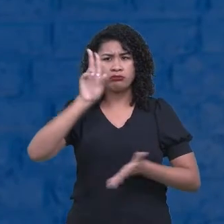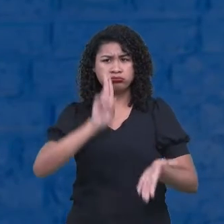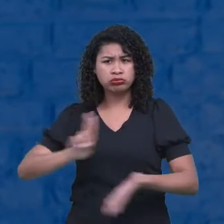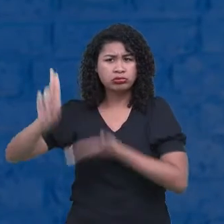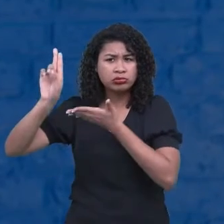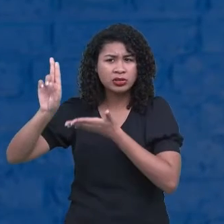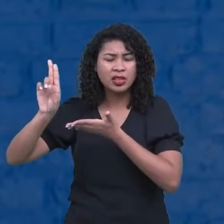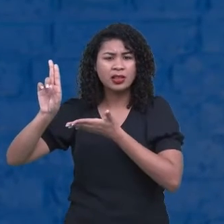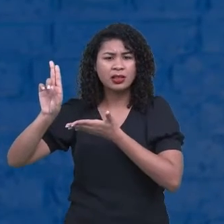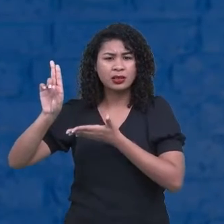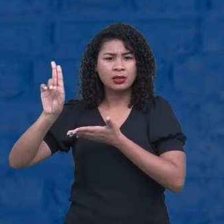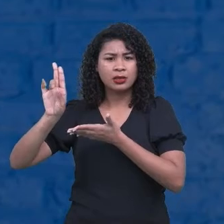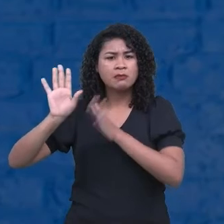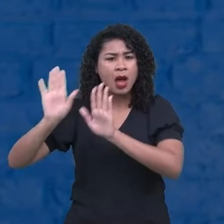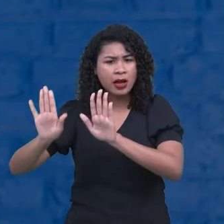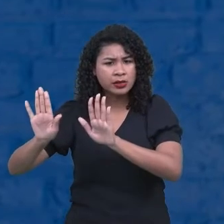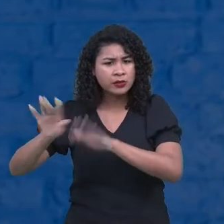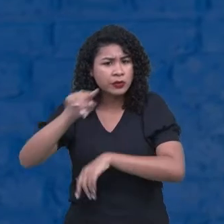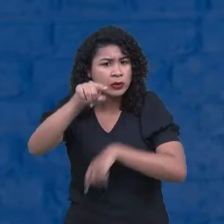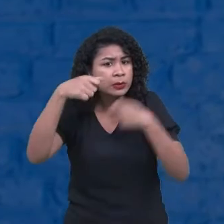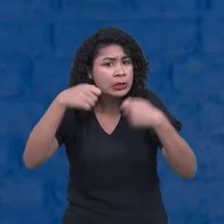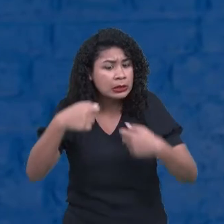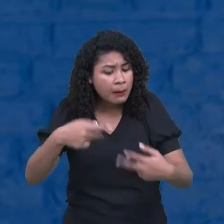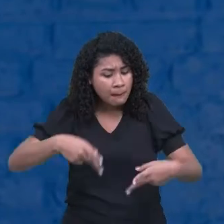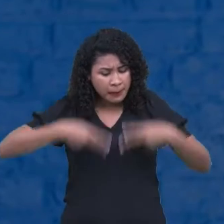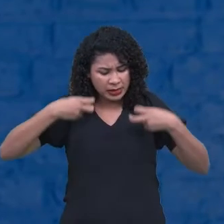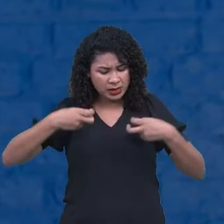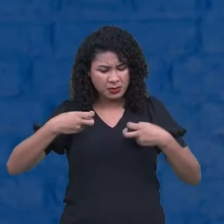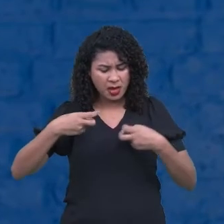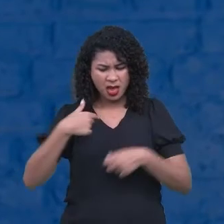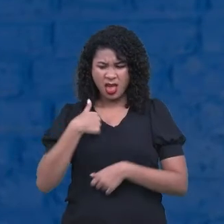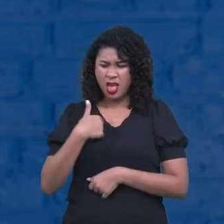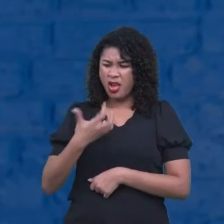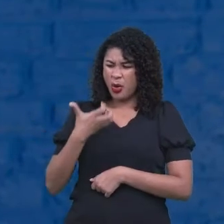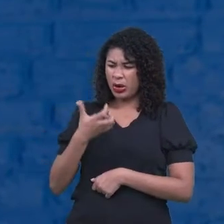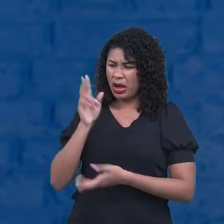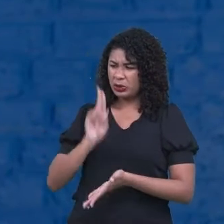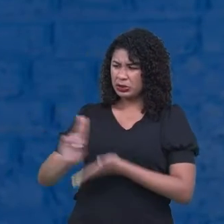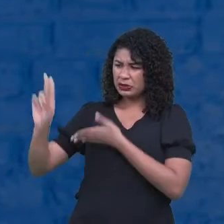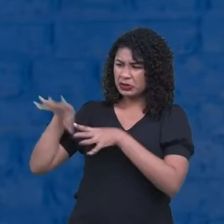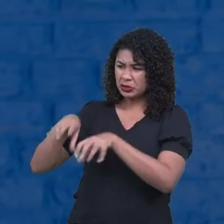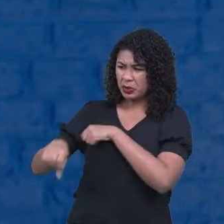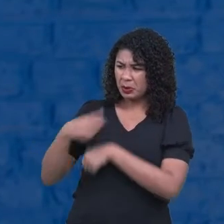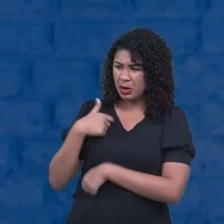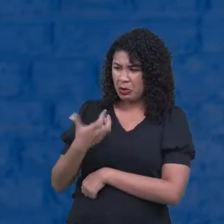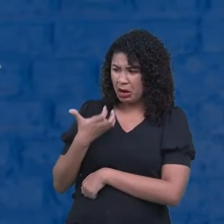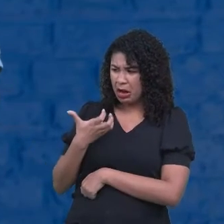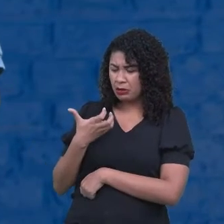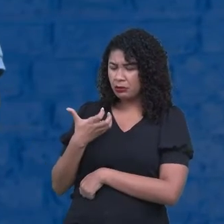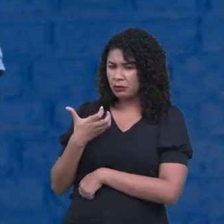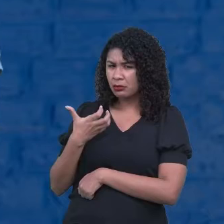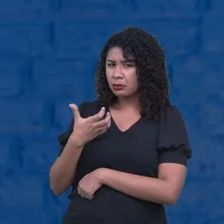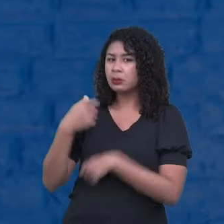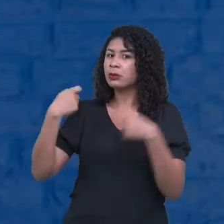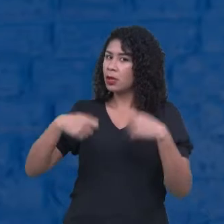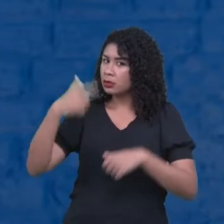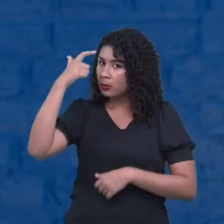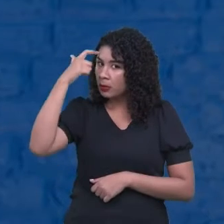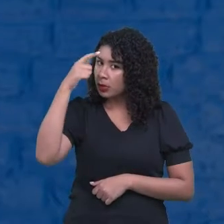Será que é isso que eu quero? Você tem que ver. Quantos e quantos profissionais muito bem resolvidos que tem,